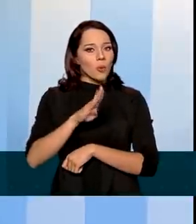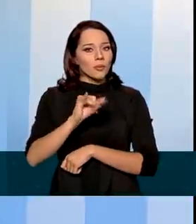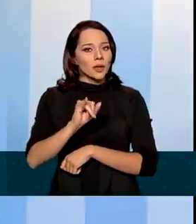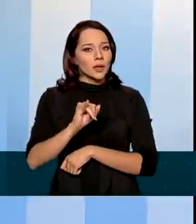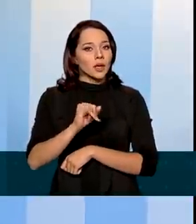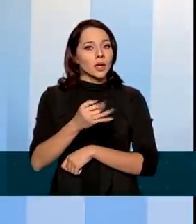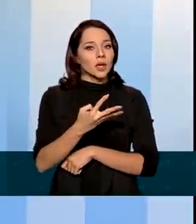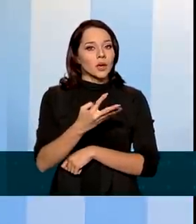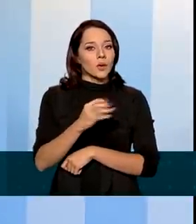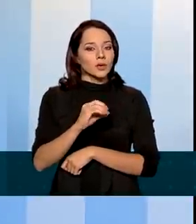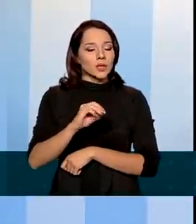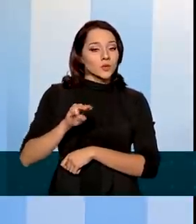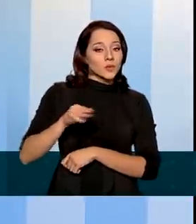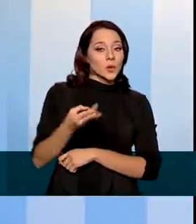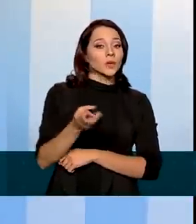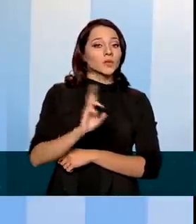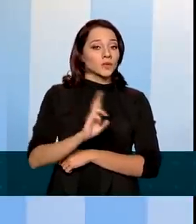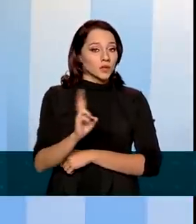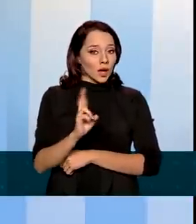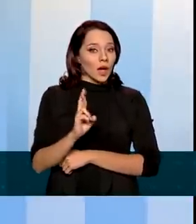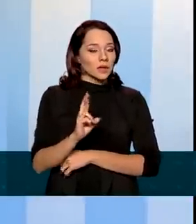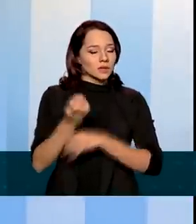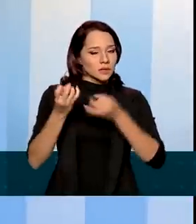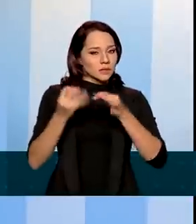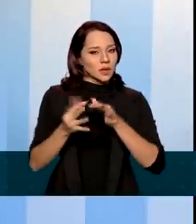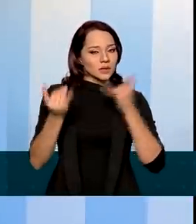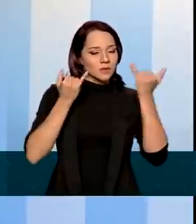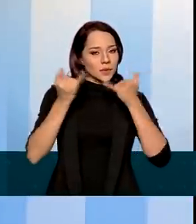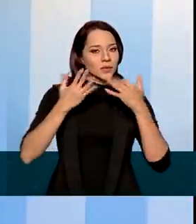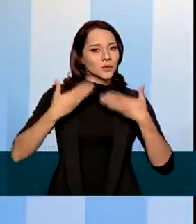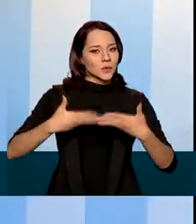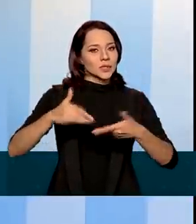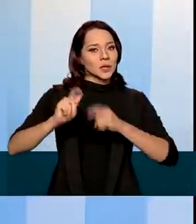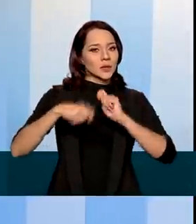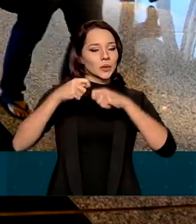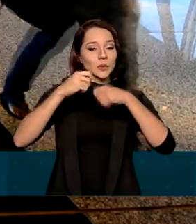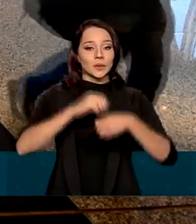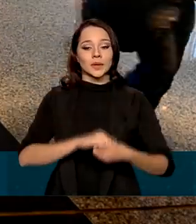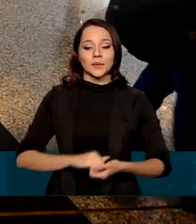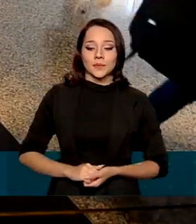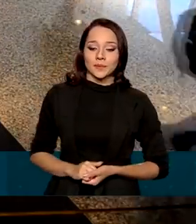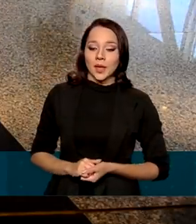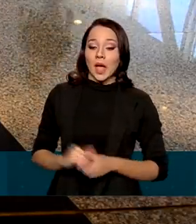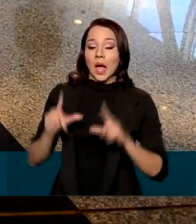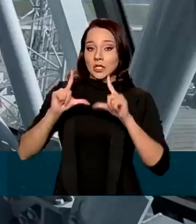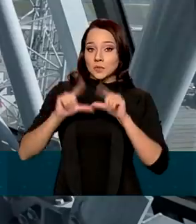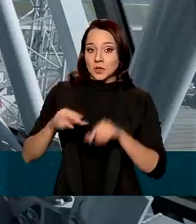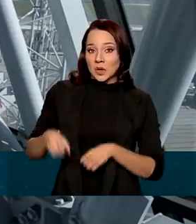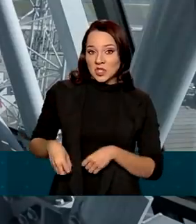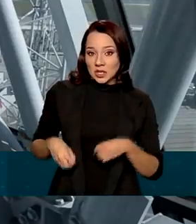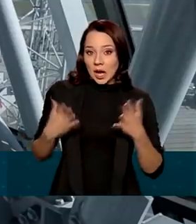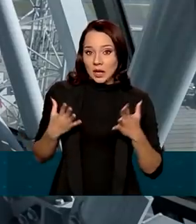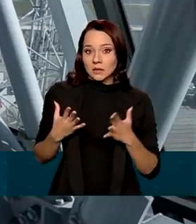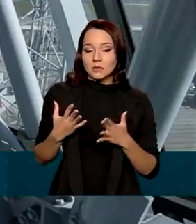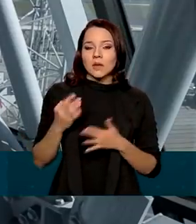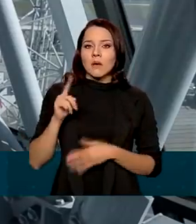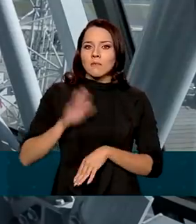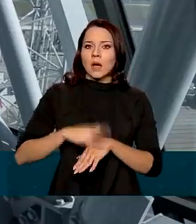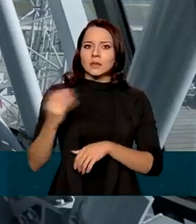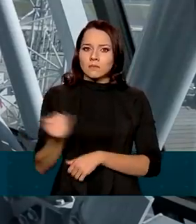e 400 milhões de reais, segundo dados do Ministério da Economia. A redução de gastos mais